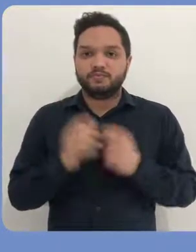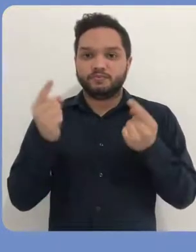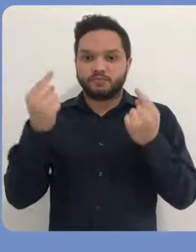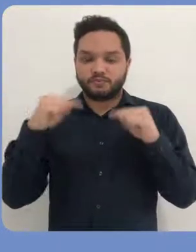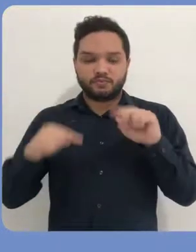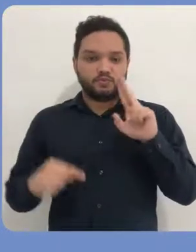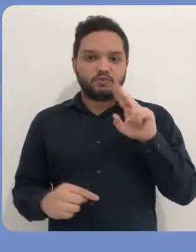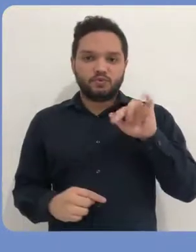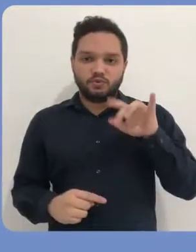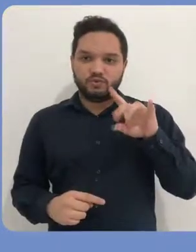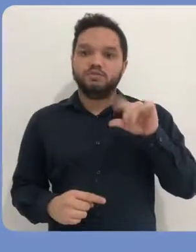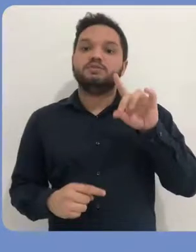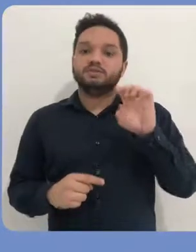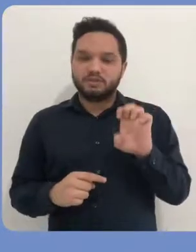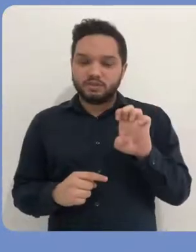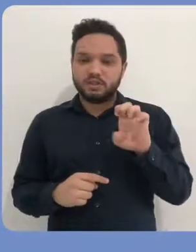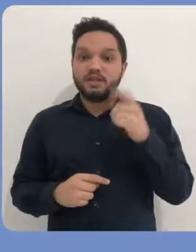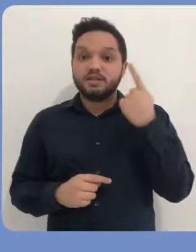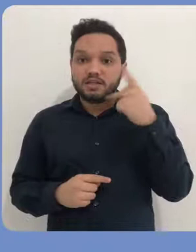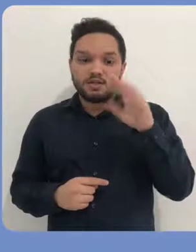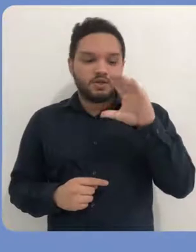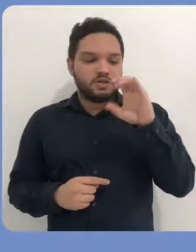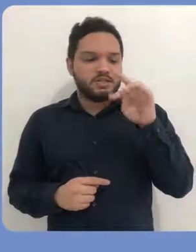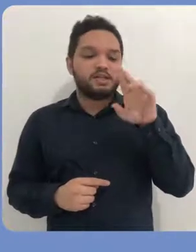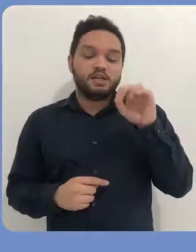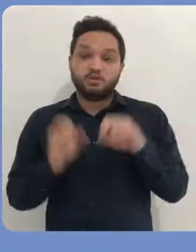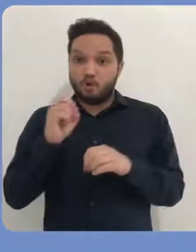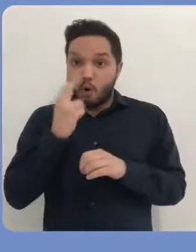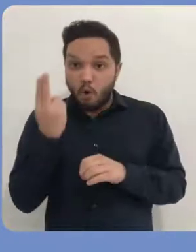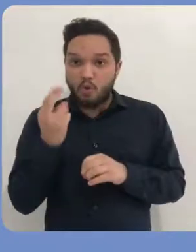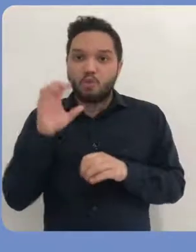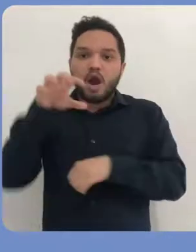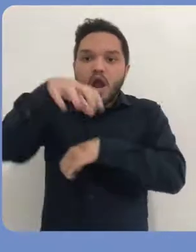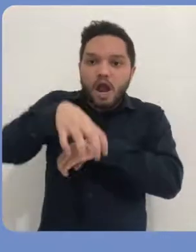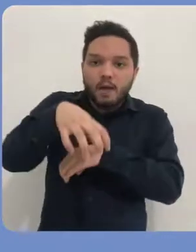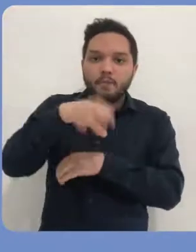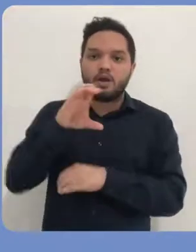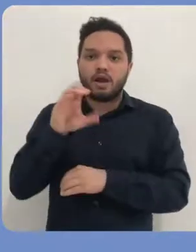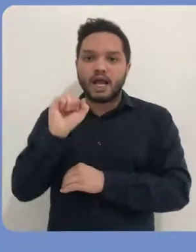Em unidade, você deve selecionar o seu centro ou campus,